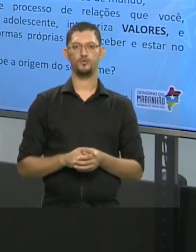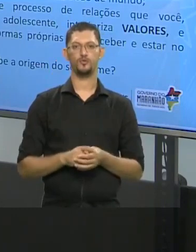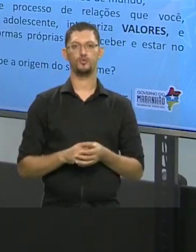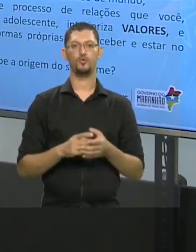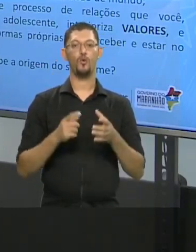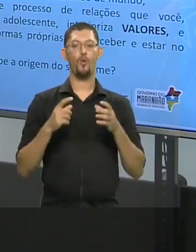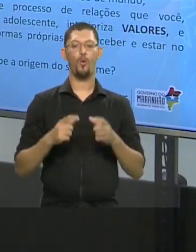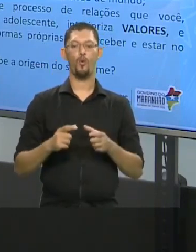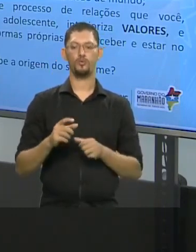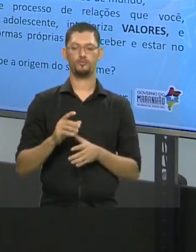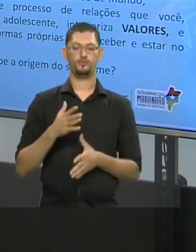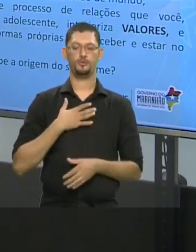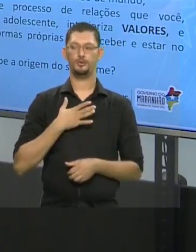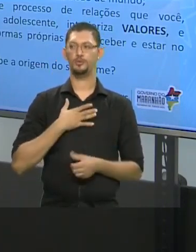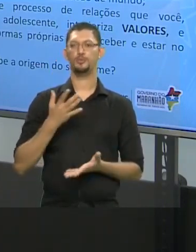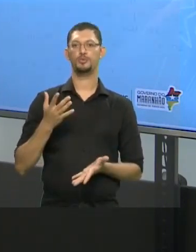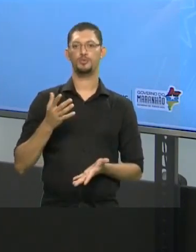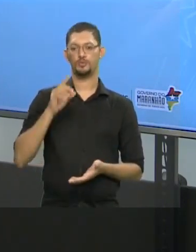do meu nome?